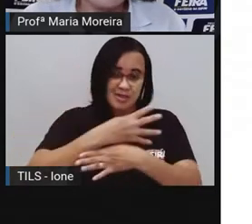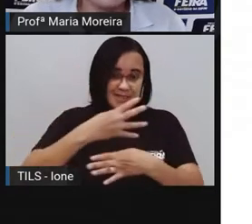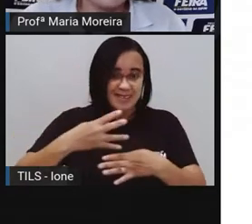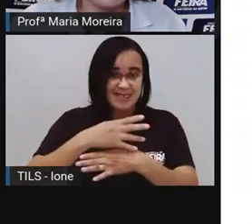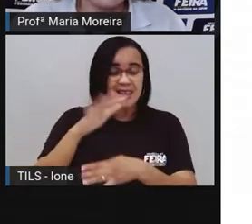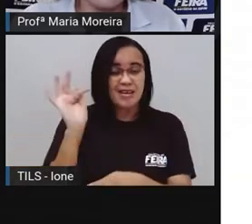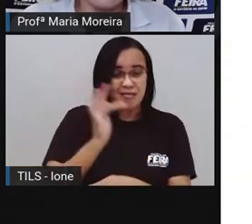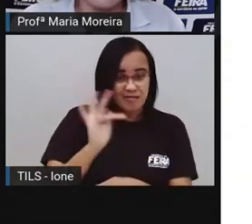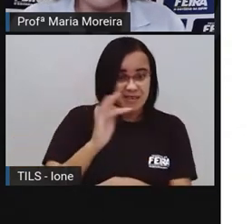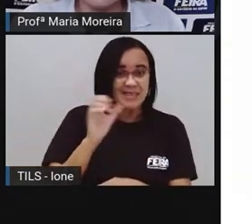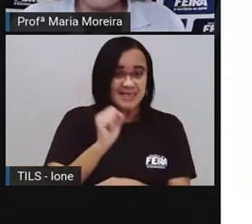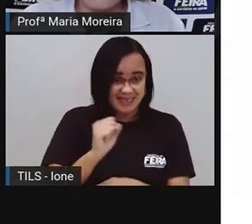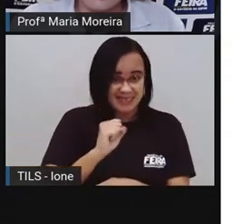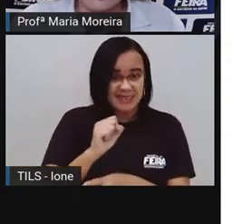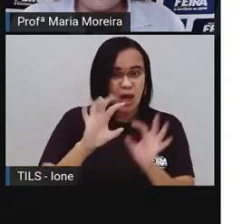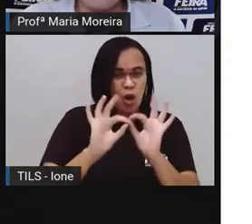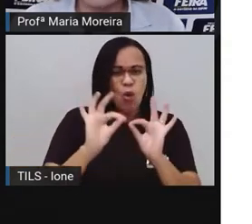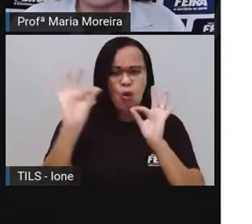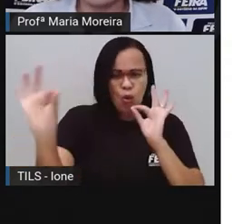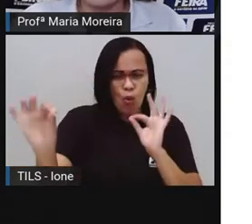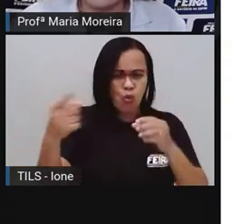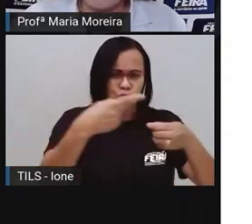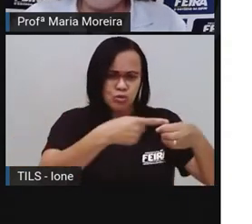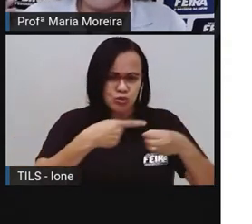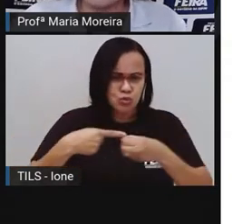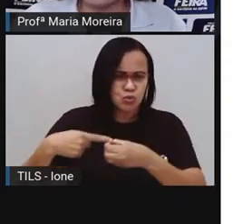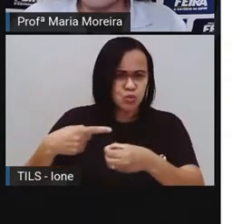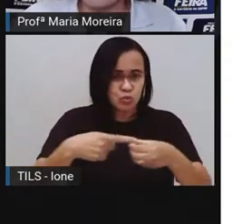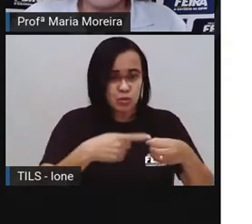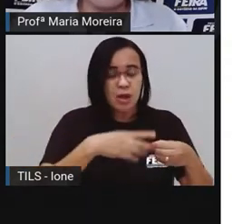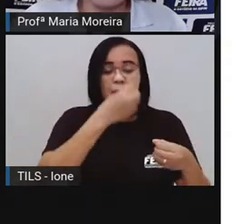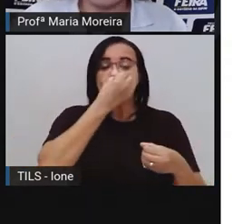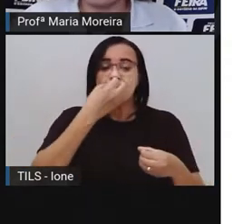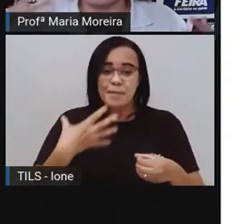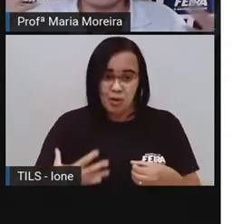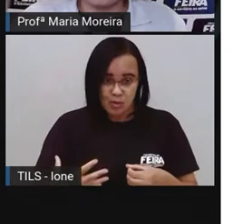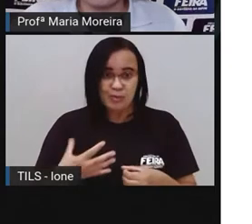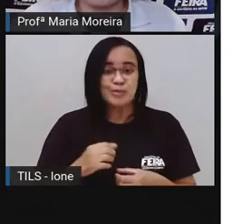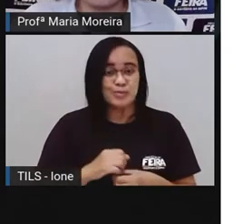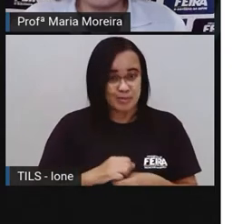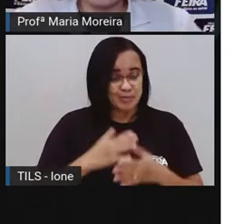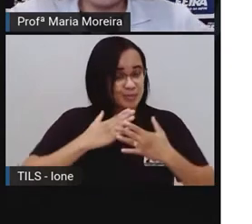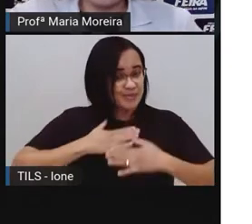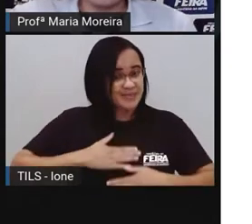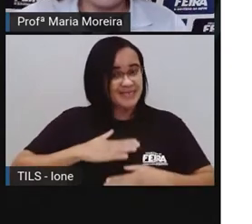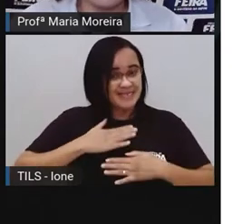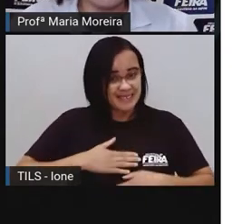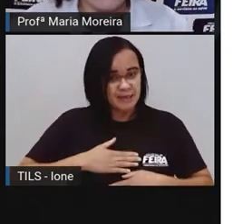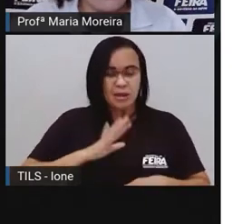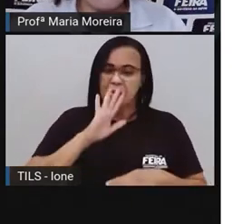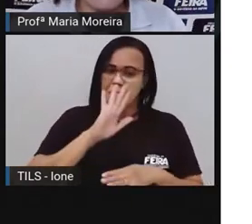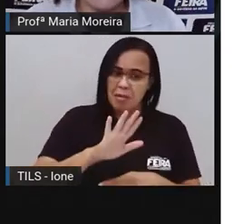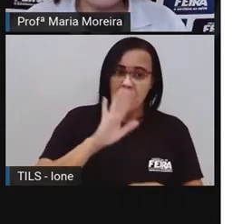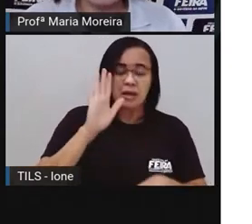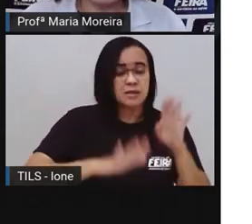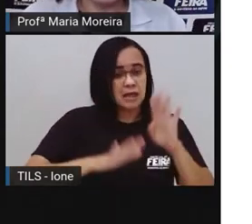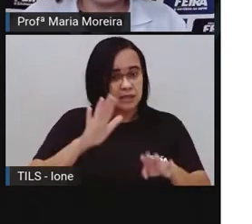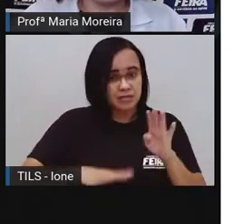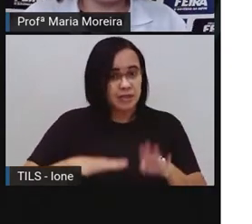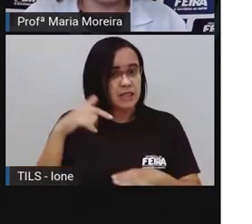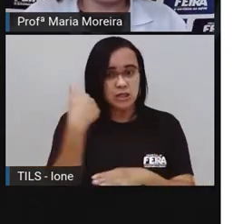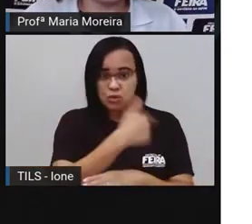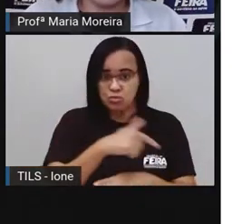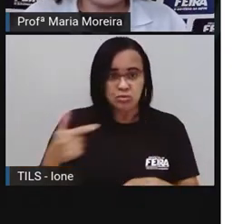com esse silêncio aí. Nem todas, porque tem períodos aí, onde minha mãe mora mesmo, por exemplo, que é distrito,